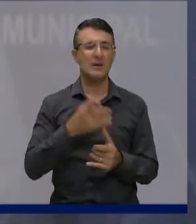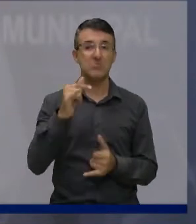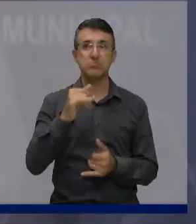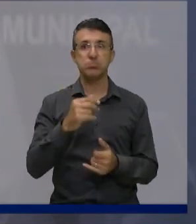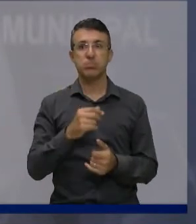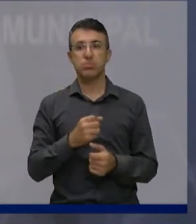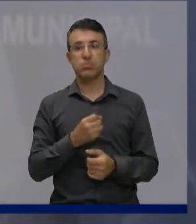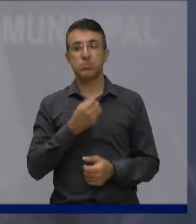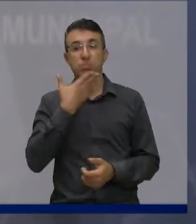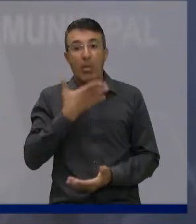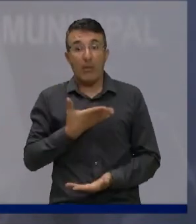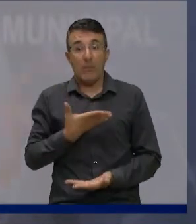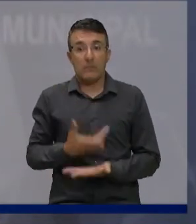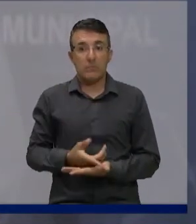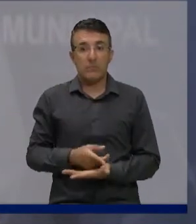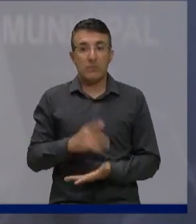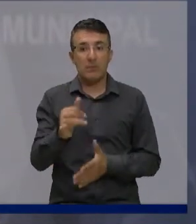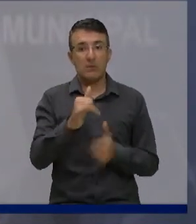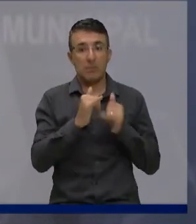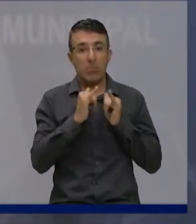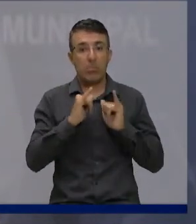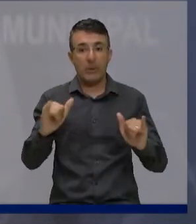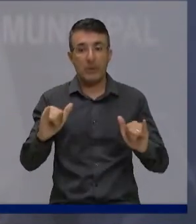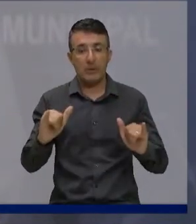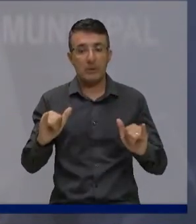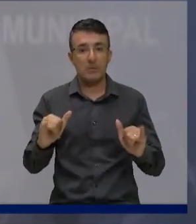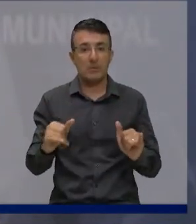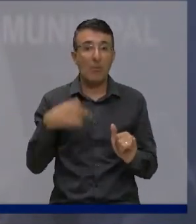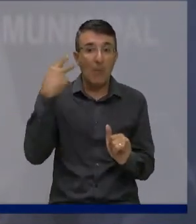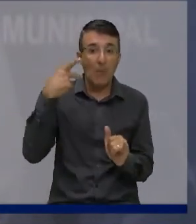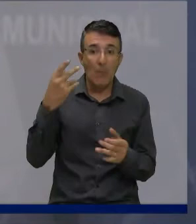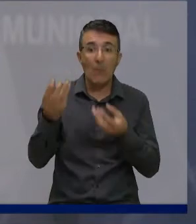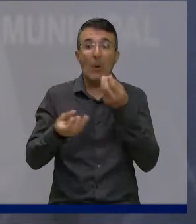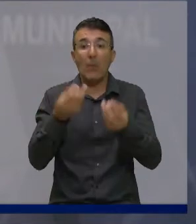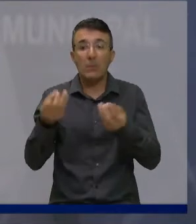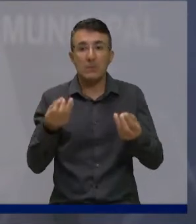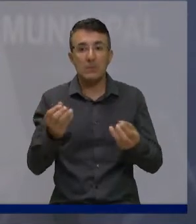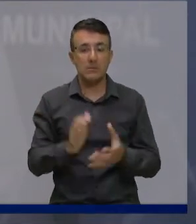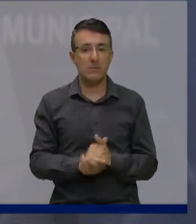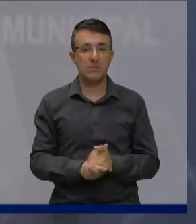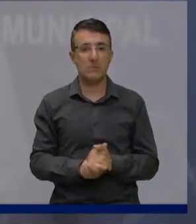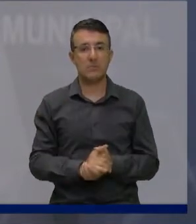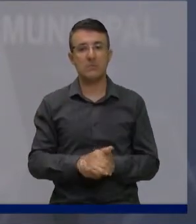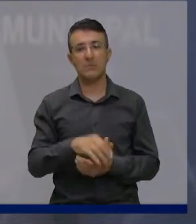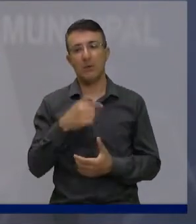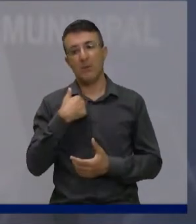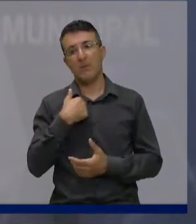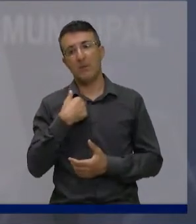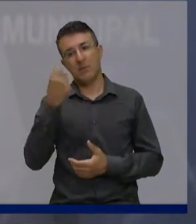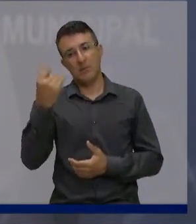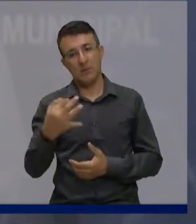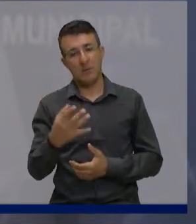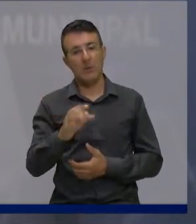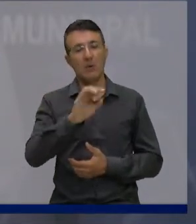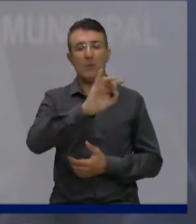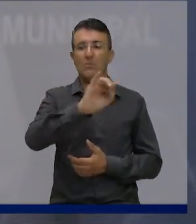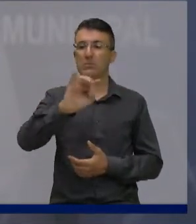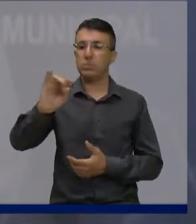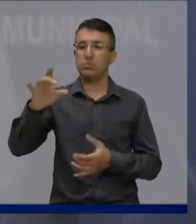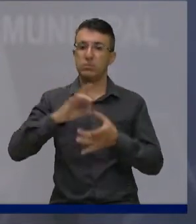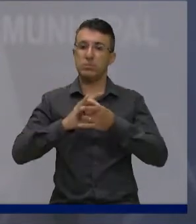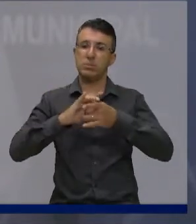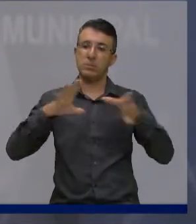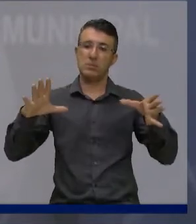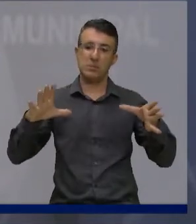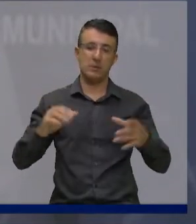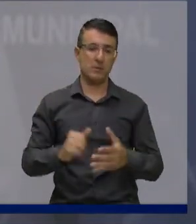no dia de ontem falavam vereador como pode isso? Mas olha cada um é livre para se colocar da forma que se quiser. Mas eu